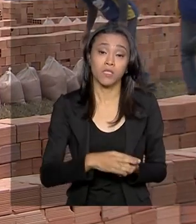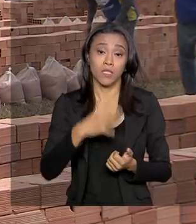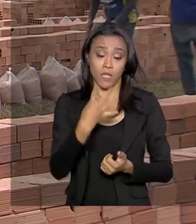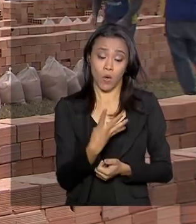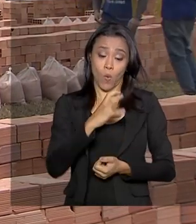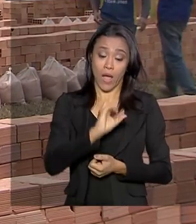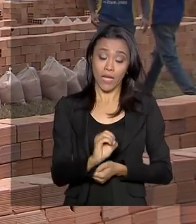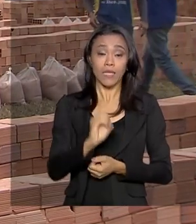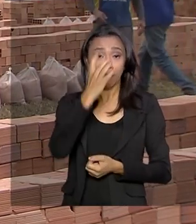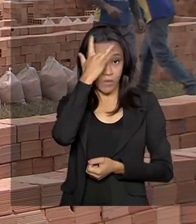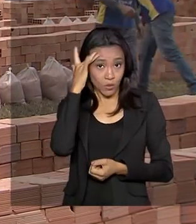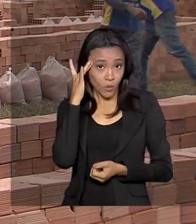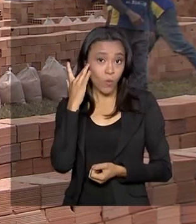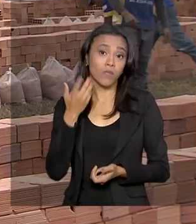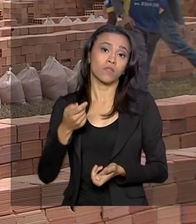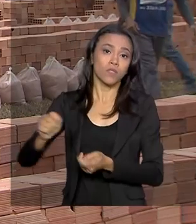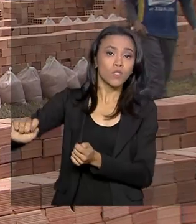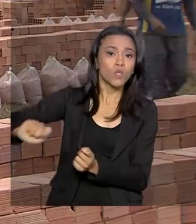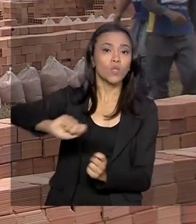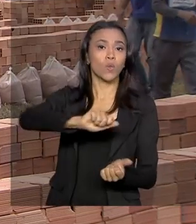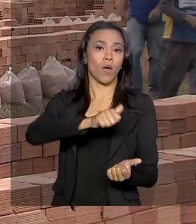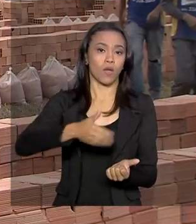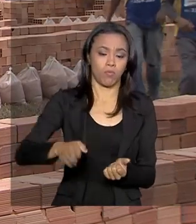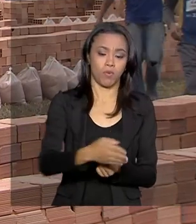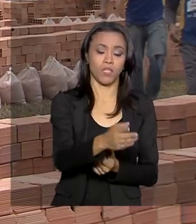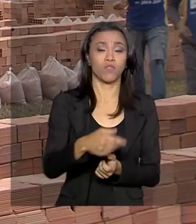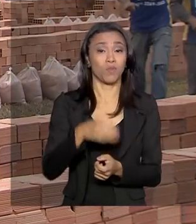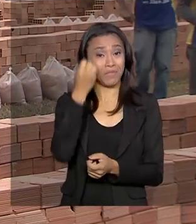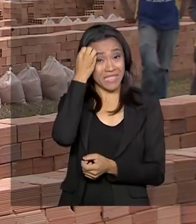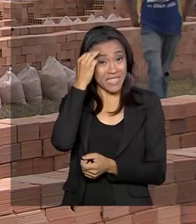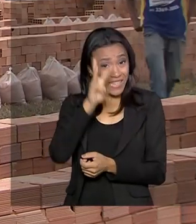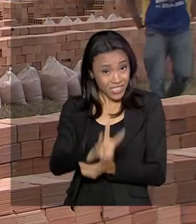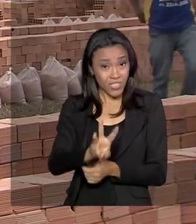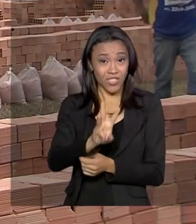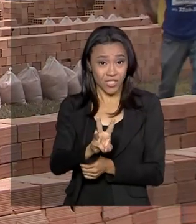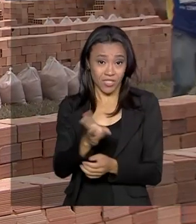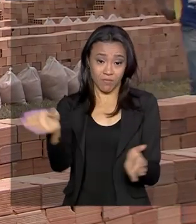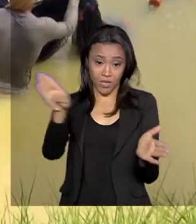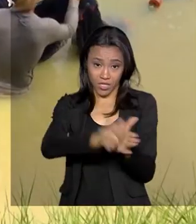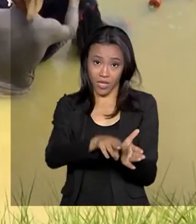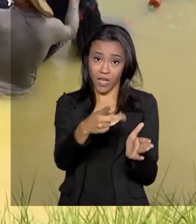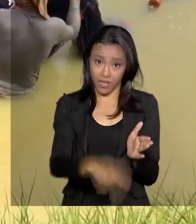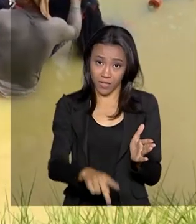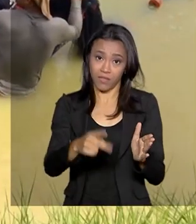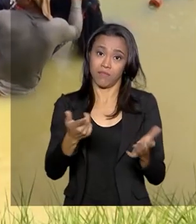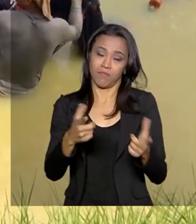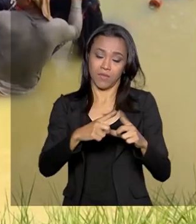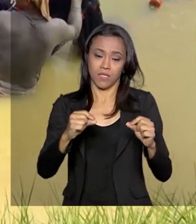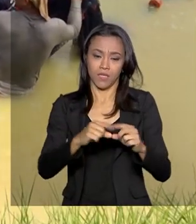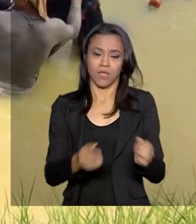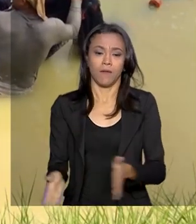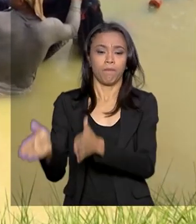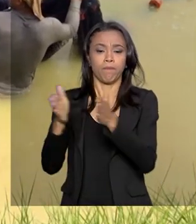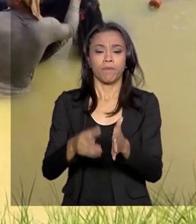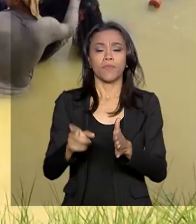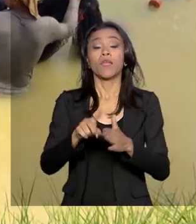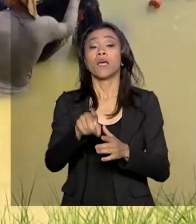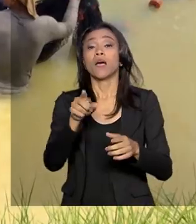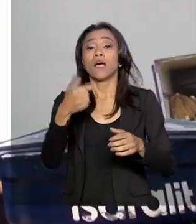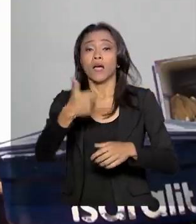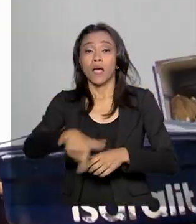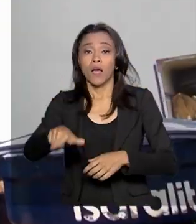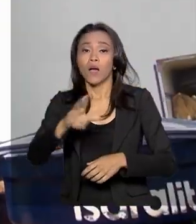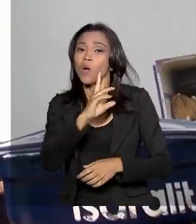produtores doaram os peixes, que levaram três dias para chegar à Brasília. Em Rondônia, a produção de pescado